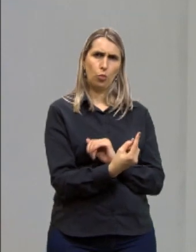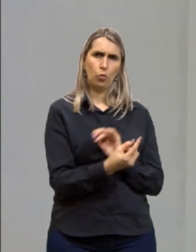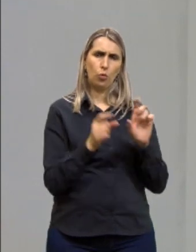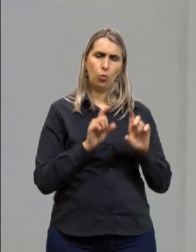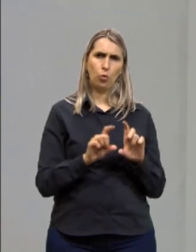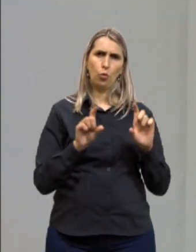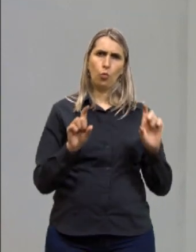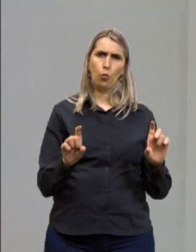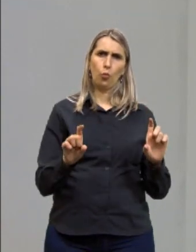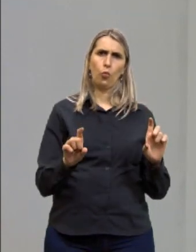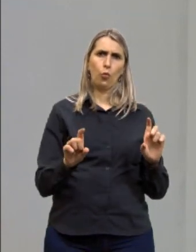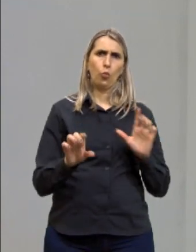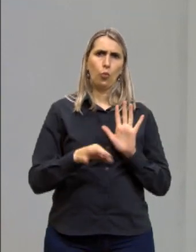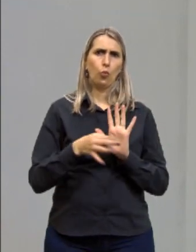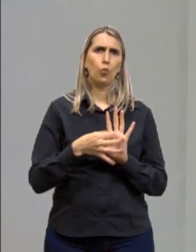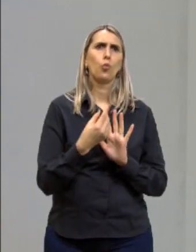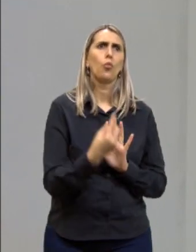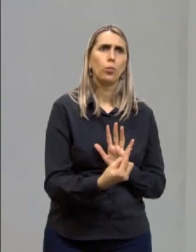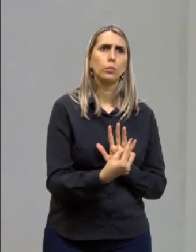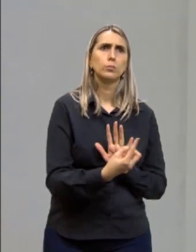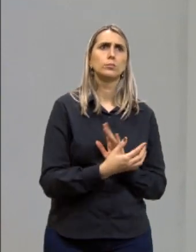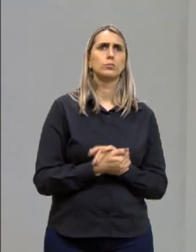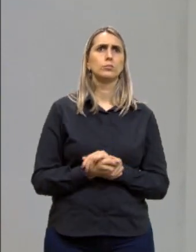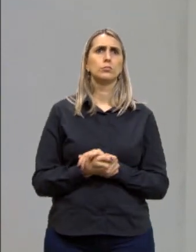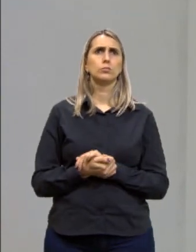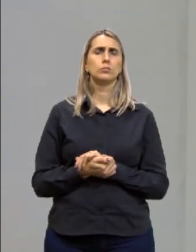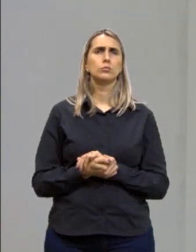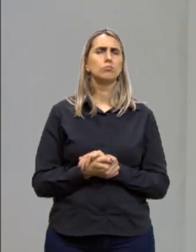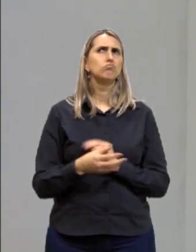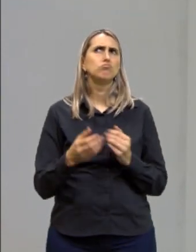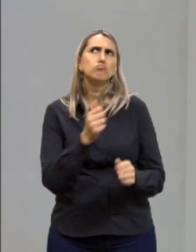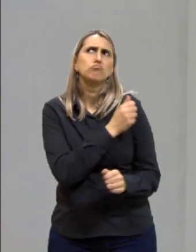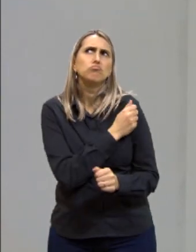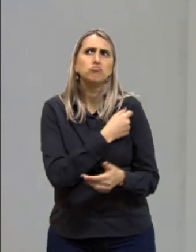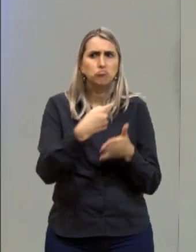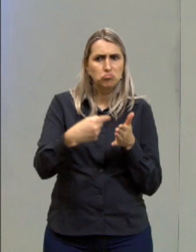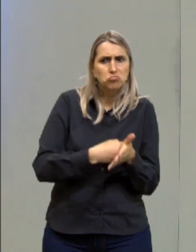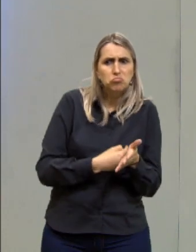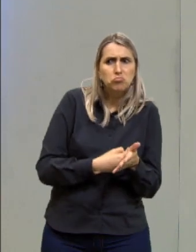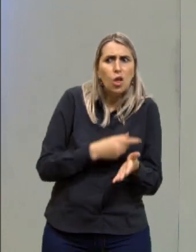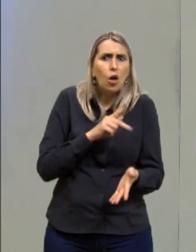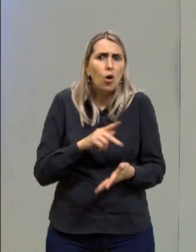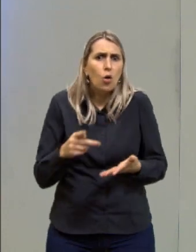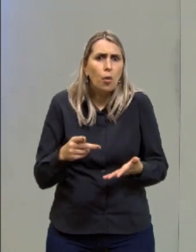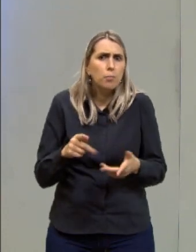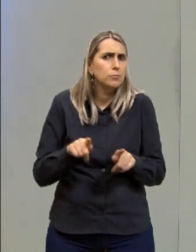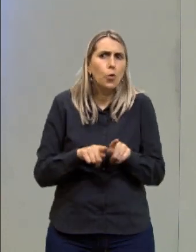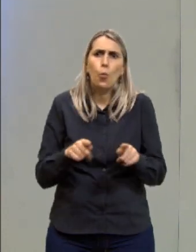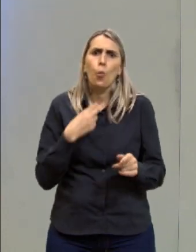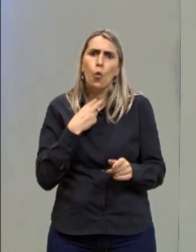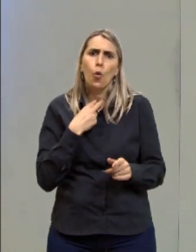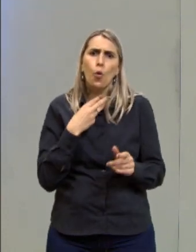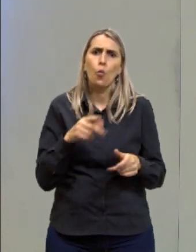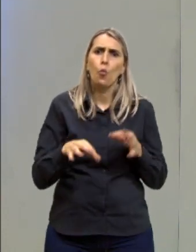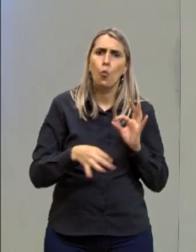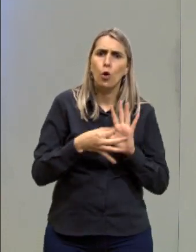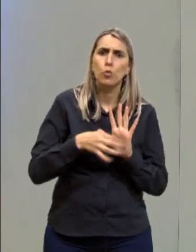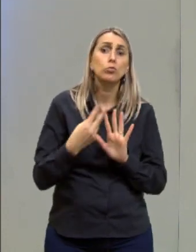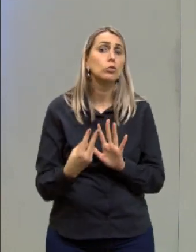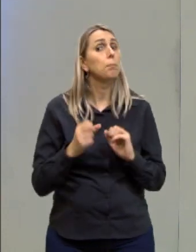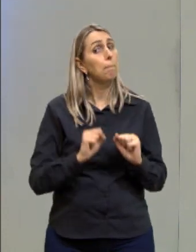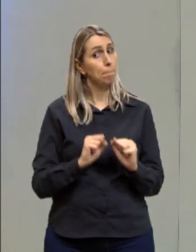tópico, tem que estar o meu argumento 1. Muitos alunos me perguntam, ah, professor, mas não pode estar o argumento 2?